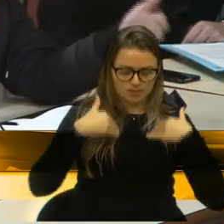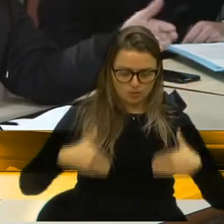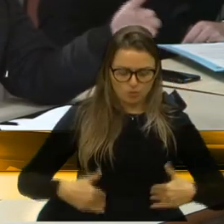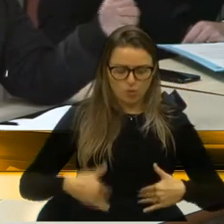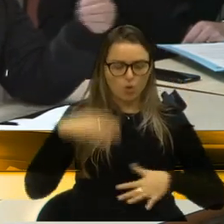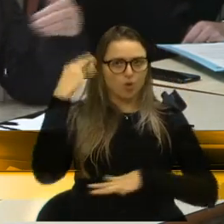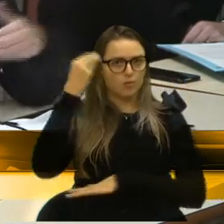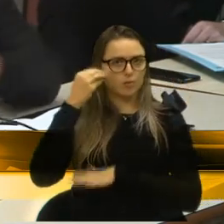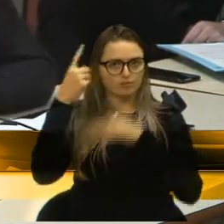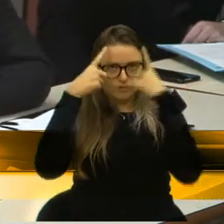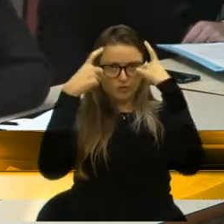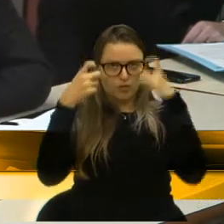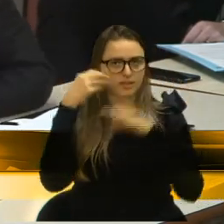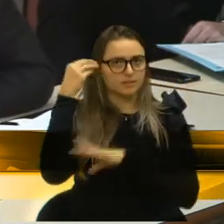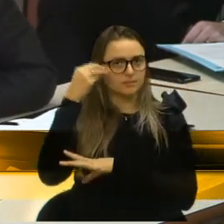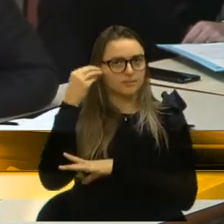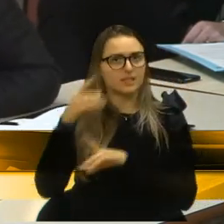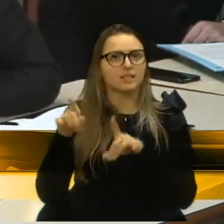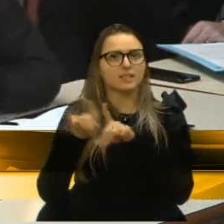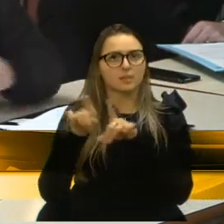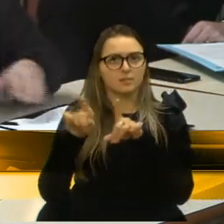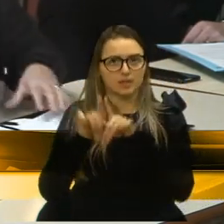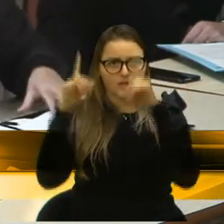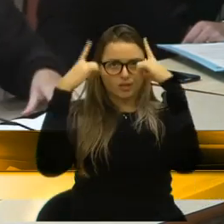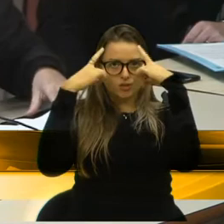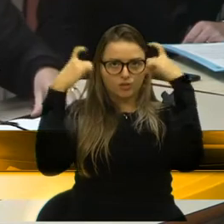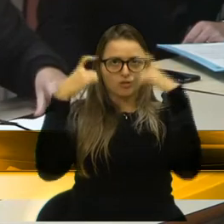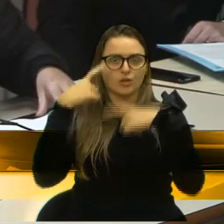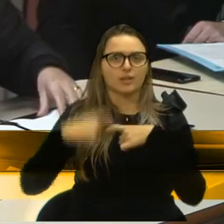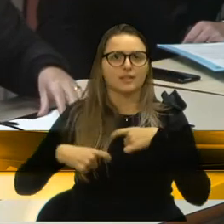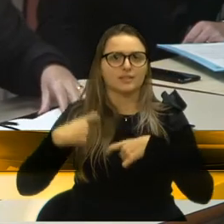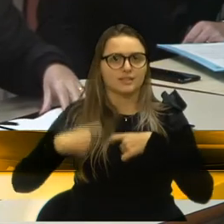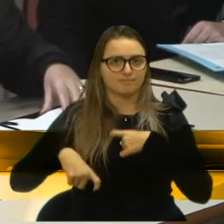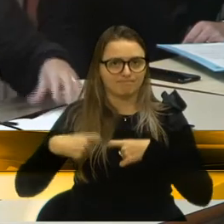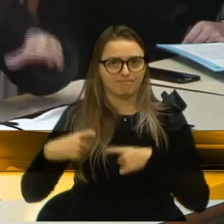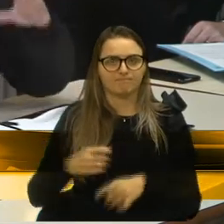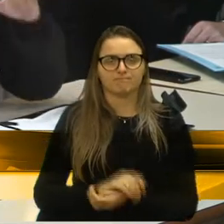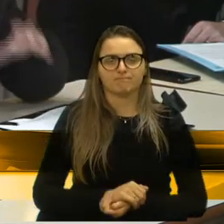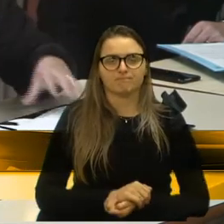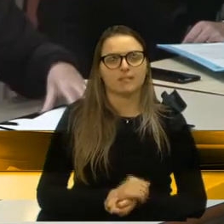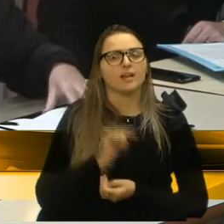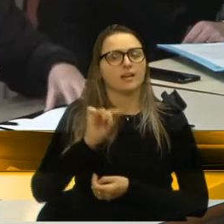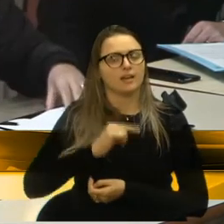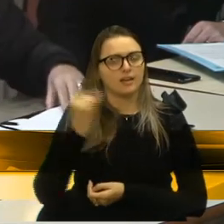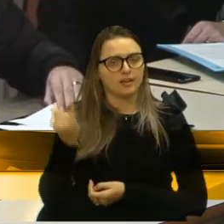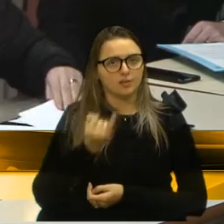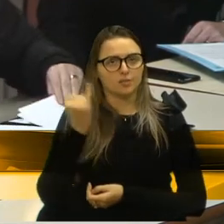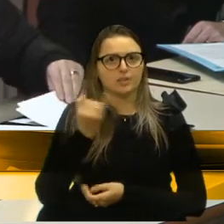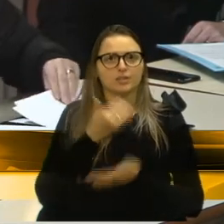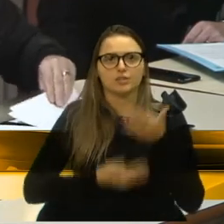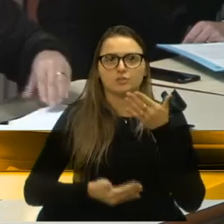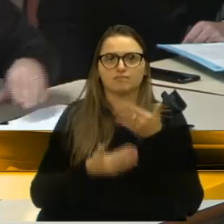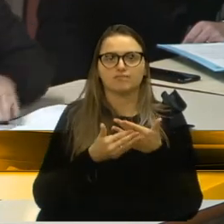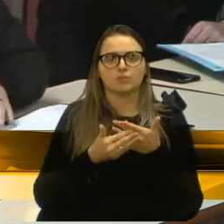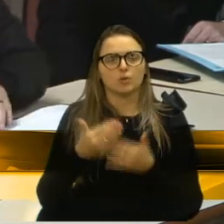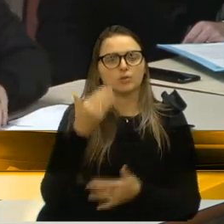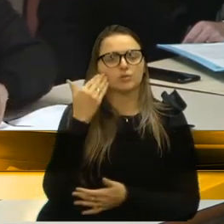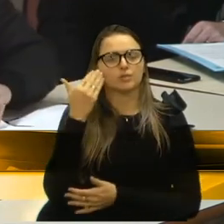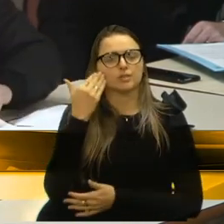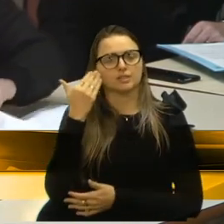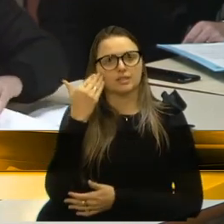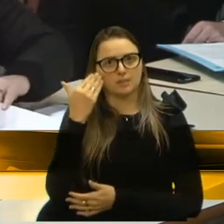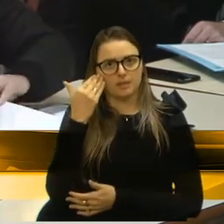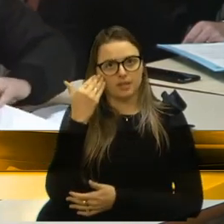psicológica e, infelizmente, até mesmo violência sexual. Então, é de extrema importância, vereadora, esta